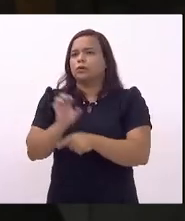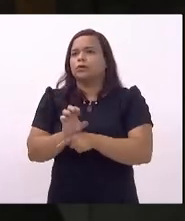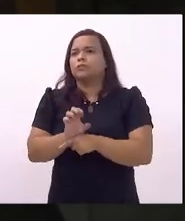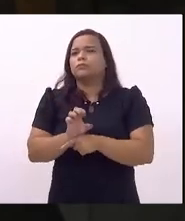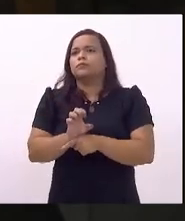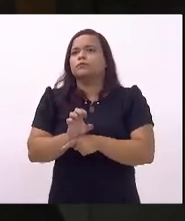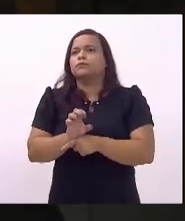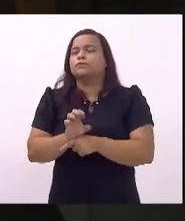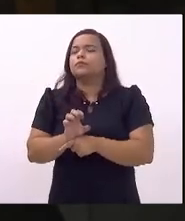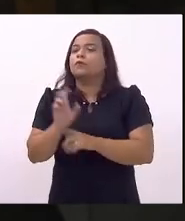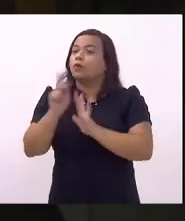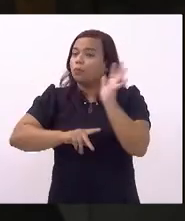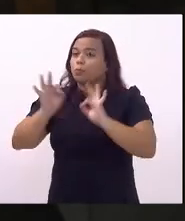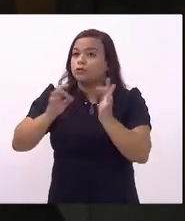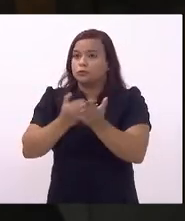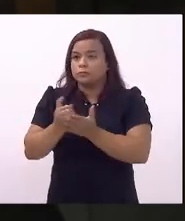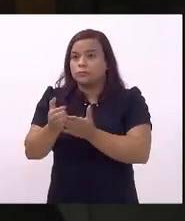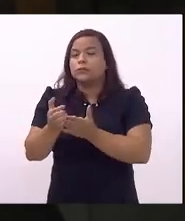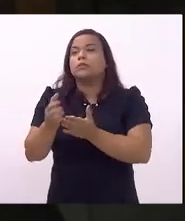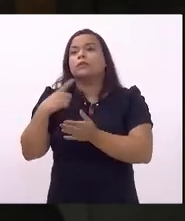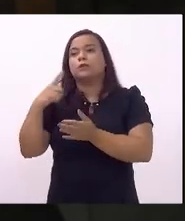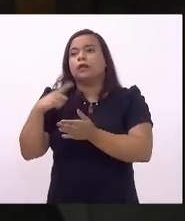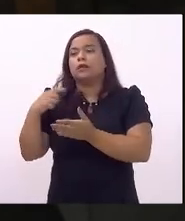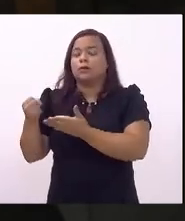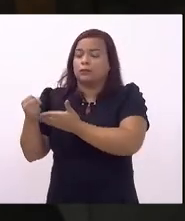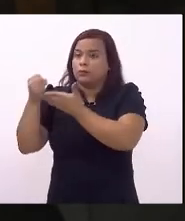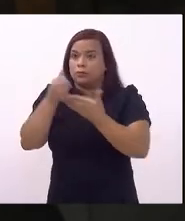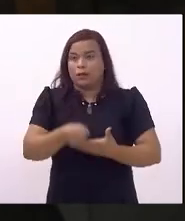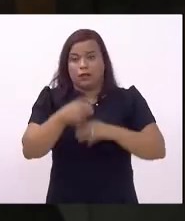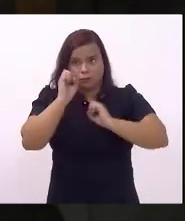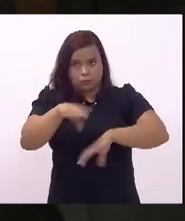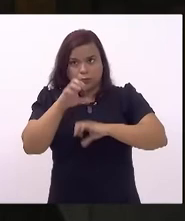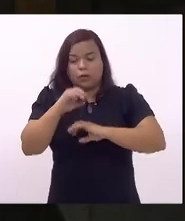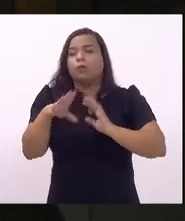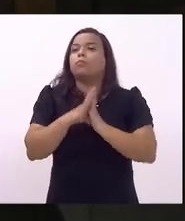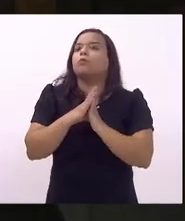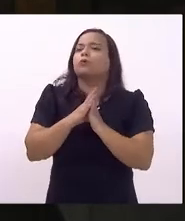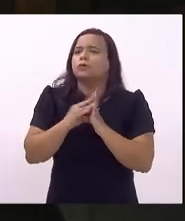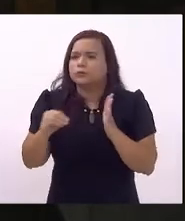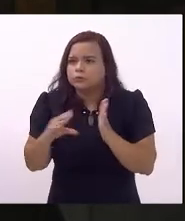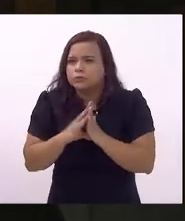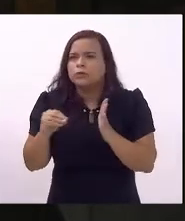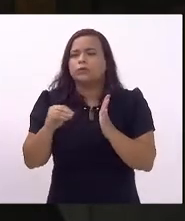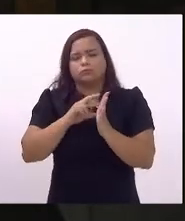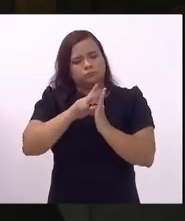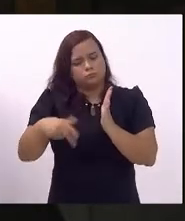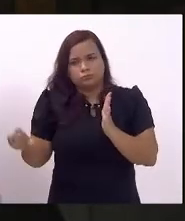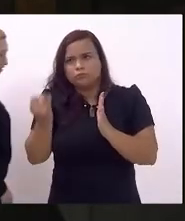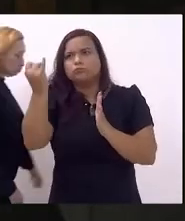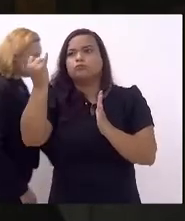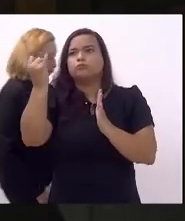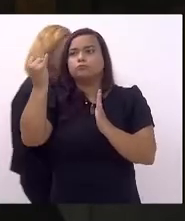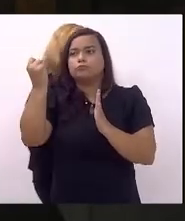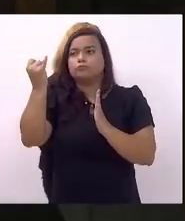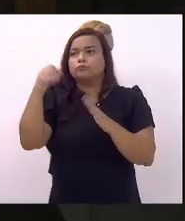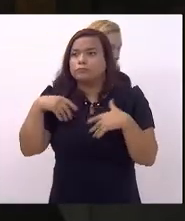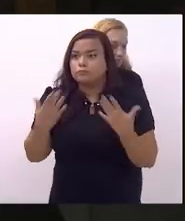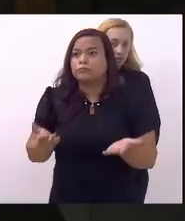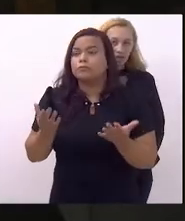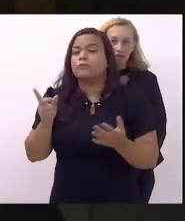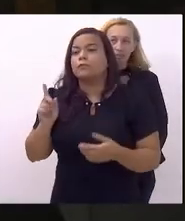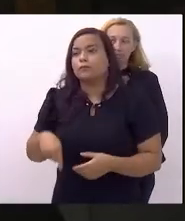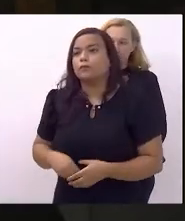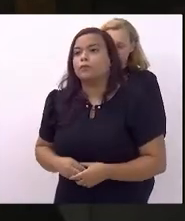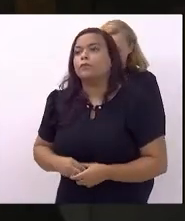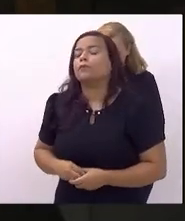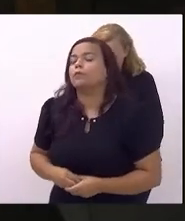pernicioso porque ele traz para a educação um modelo autoritário um modelo autoritário por quê?